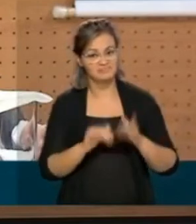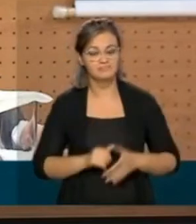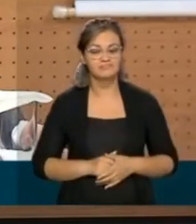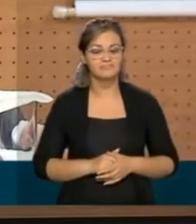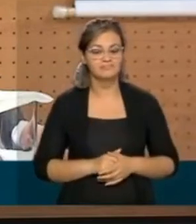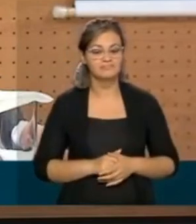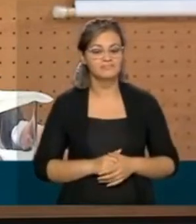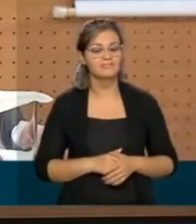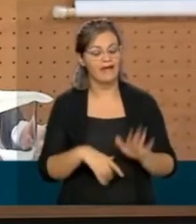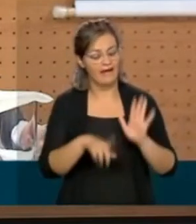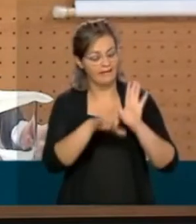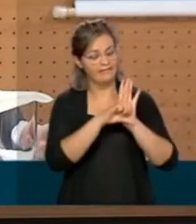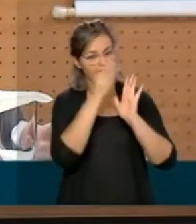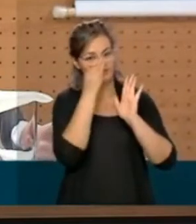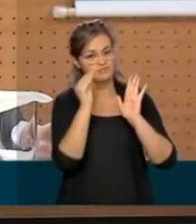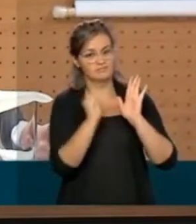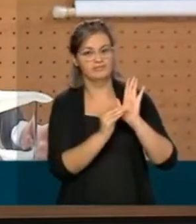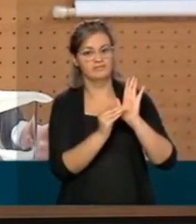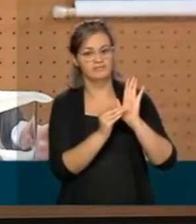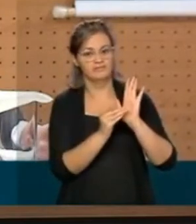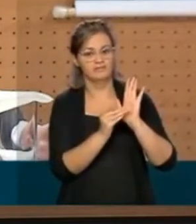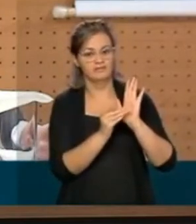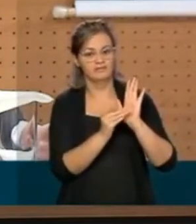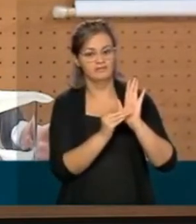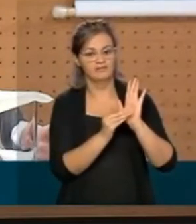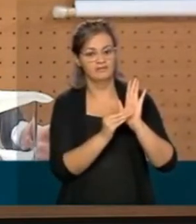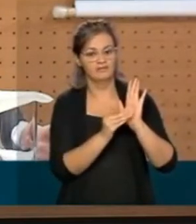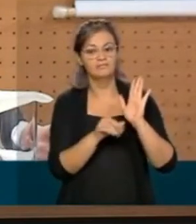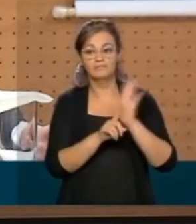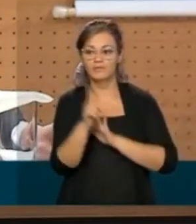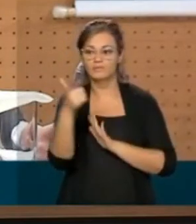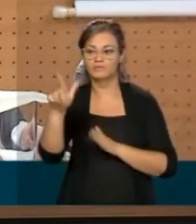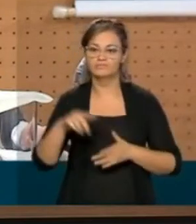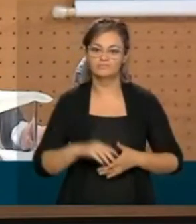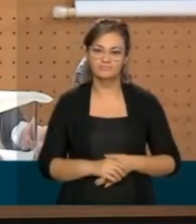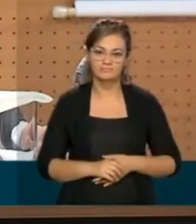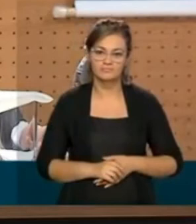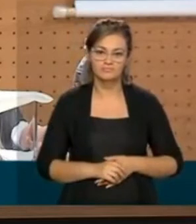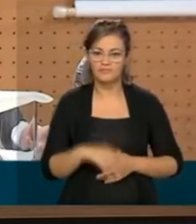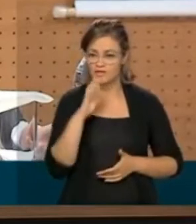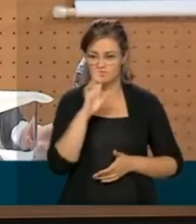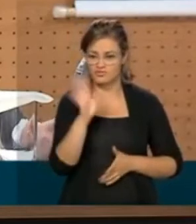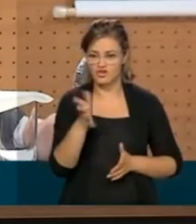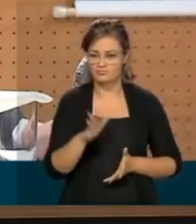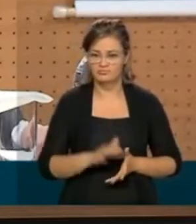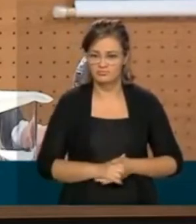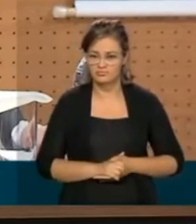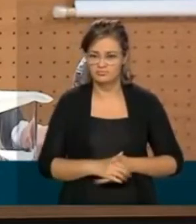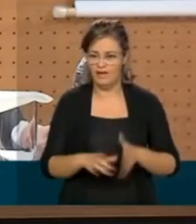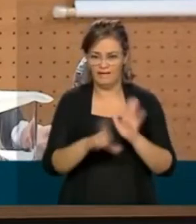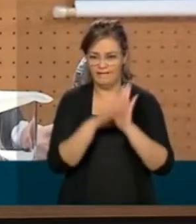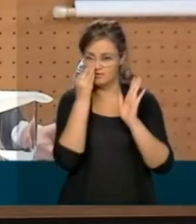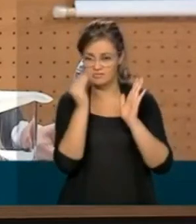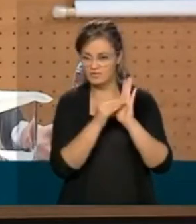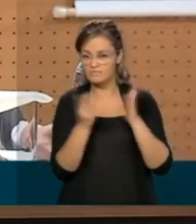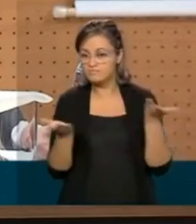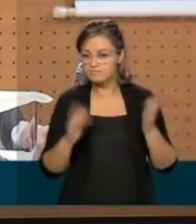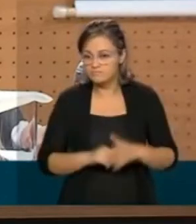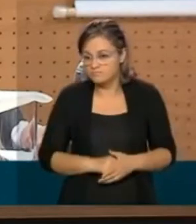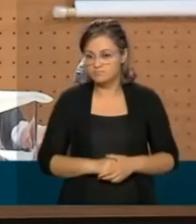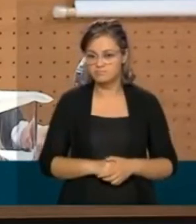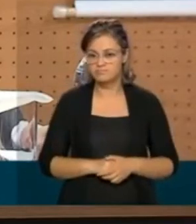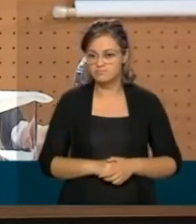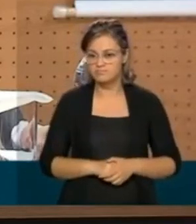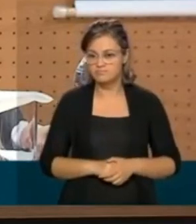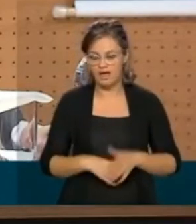Está em desacordo com a lei. E aí eu passo para a próxima pergunta. Está respondido. Mais do que isso, está